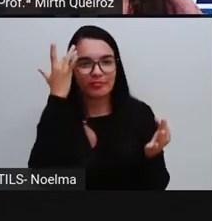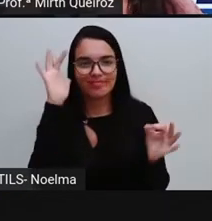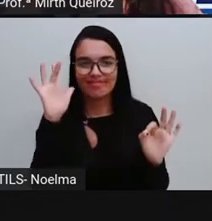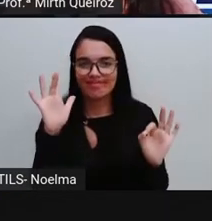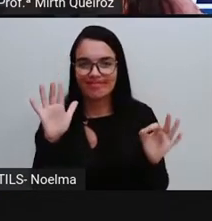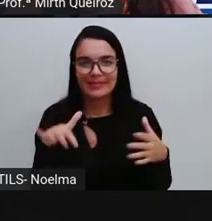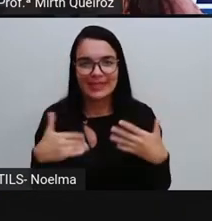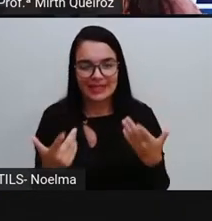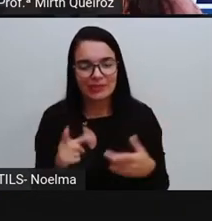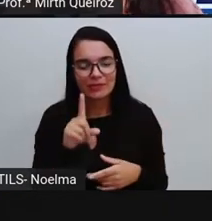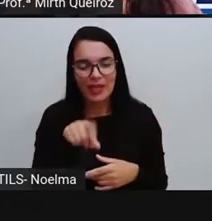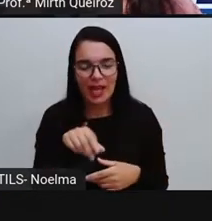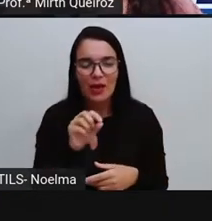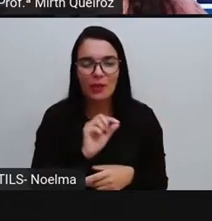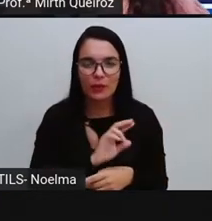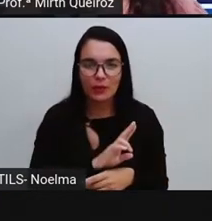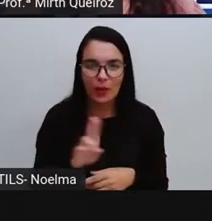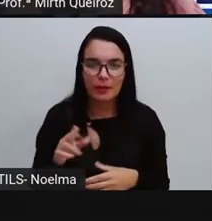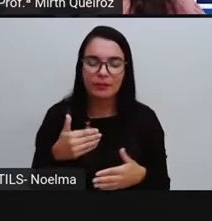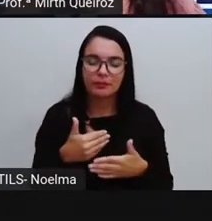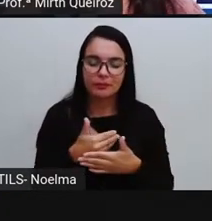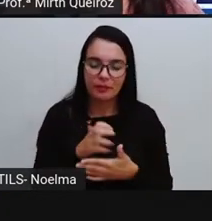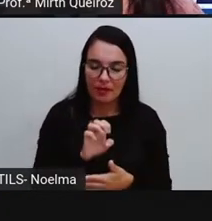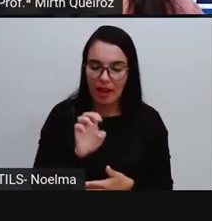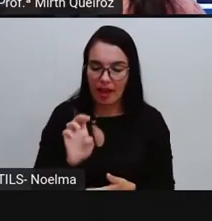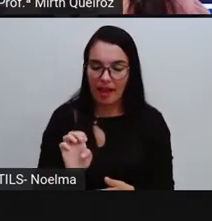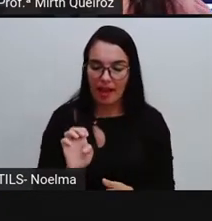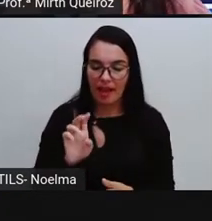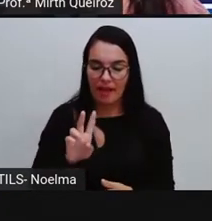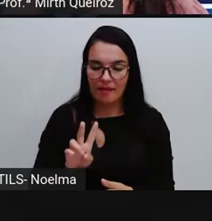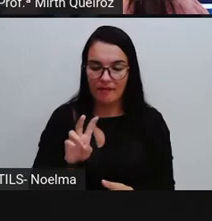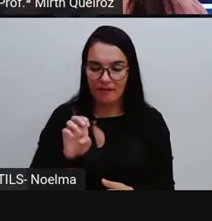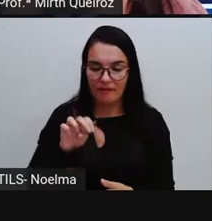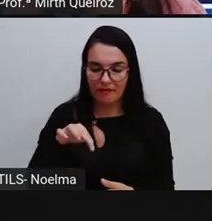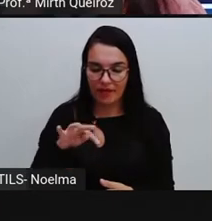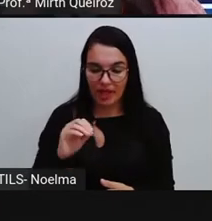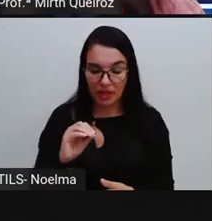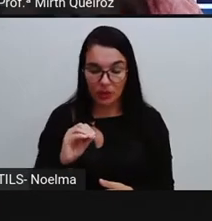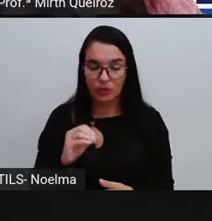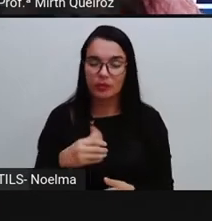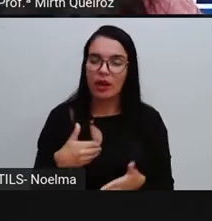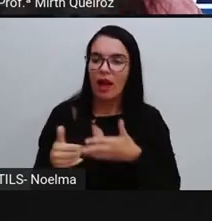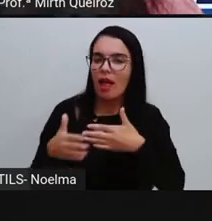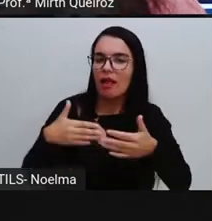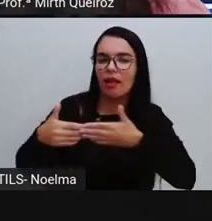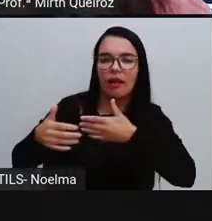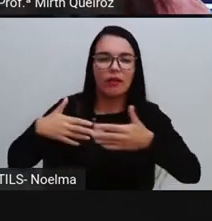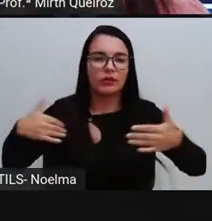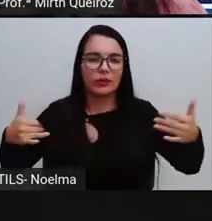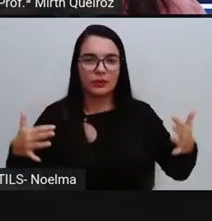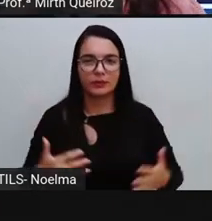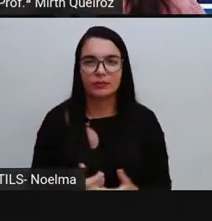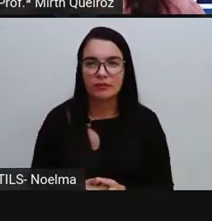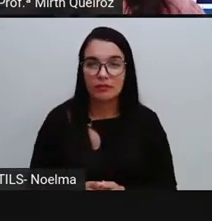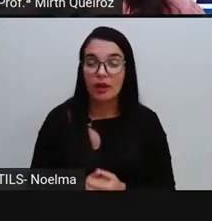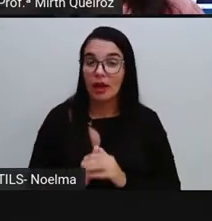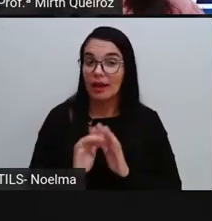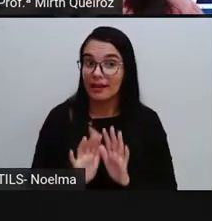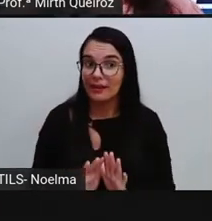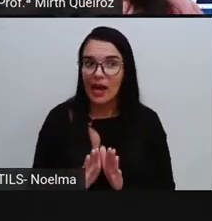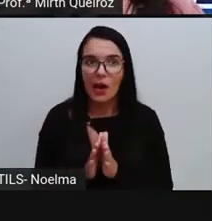isso a gente dá o nome de evento aleatório. Quando falamos da chance de ocorrer um evento